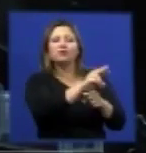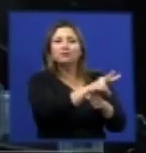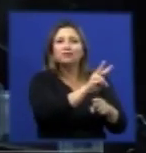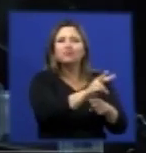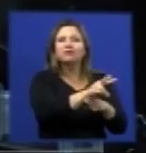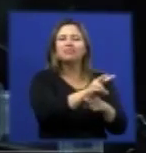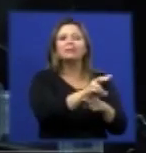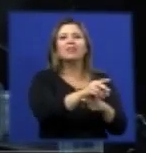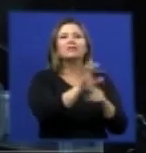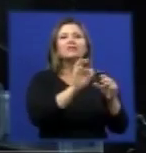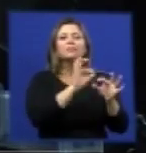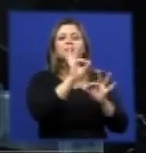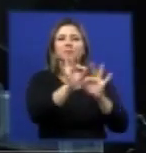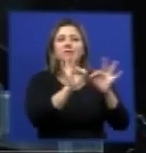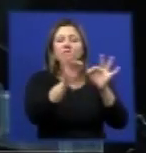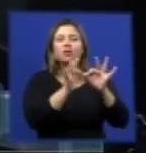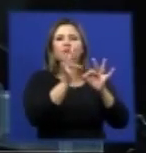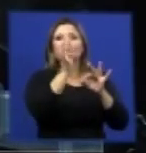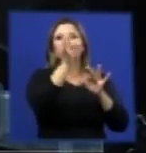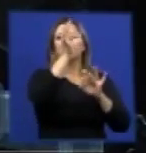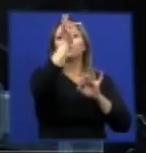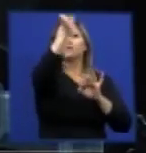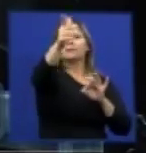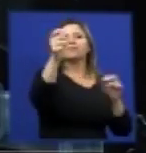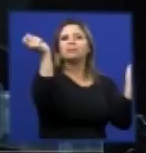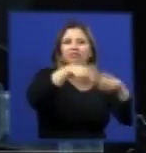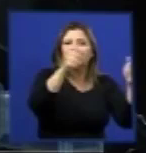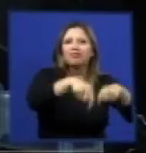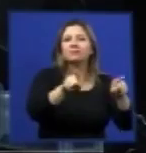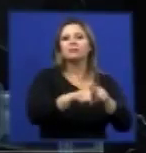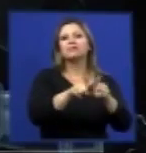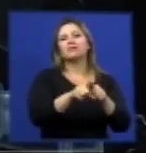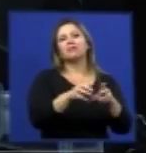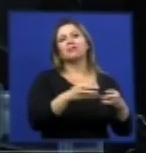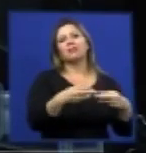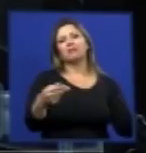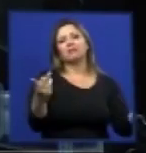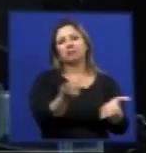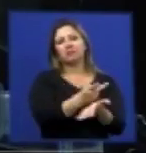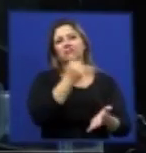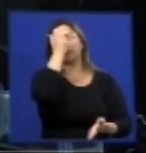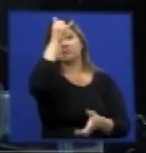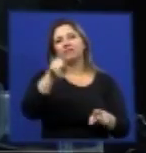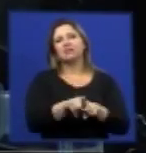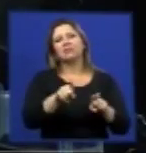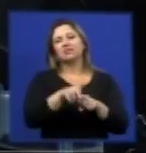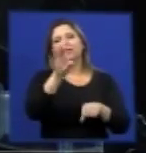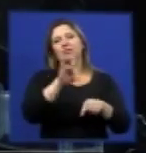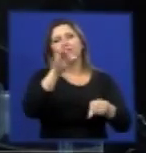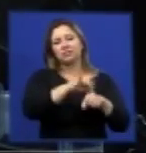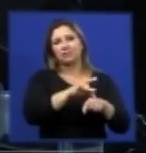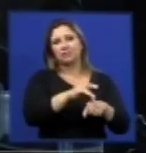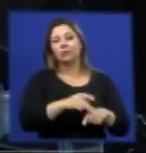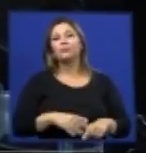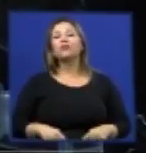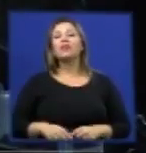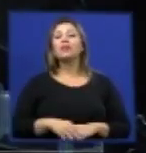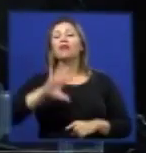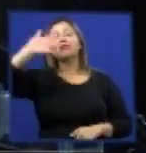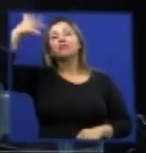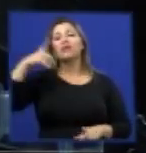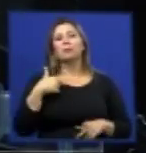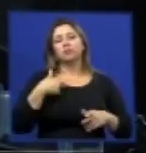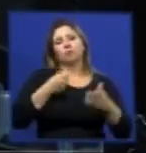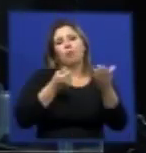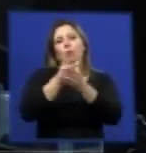então a grande possibilidade de você em movendo esse objeto no caso pneus levar esse mosquito de um